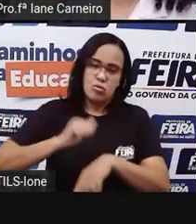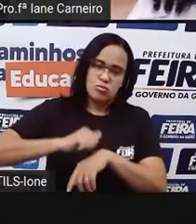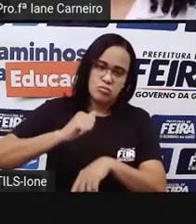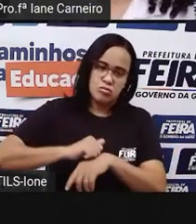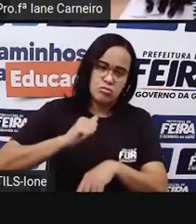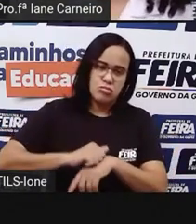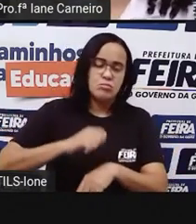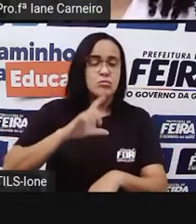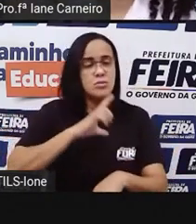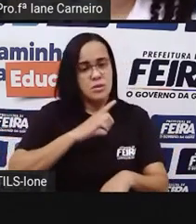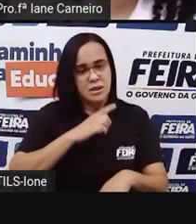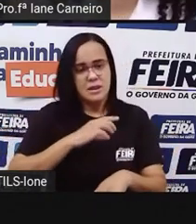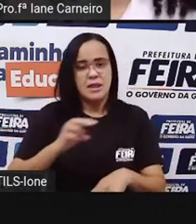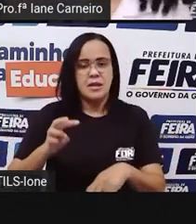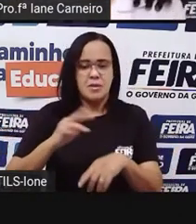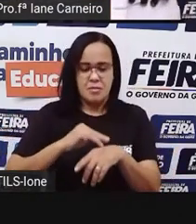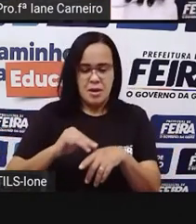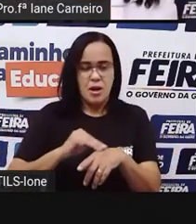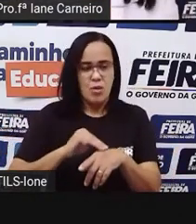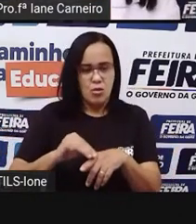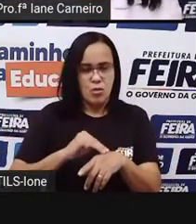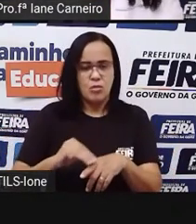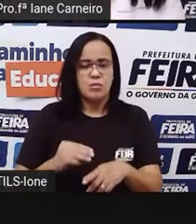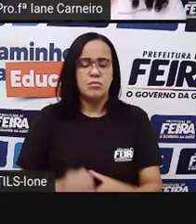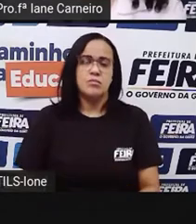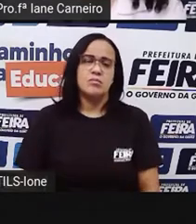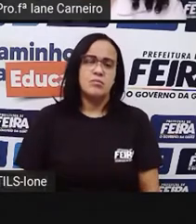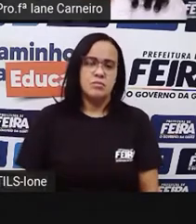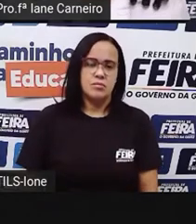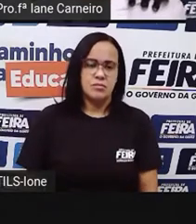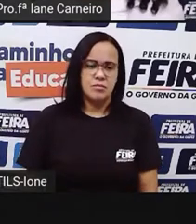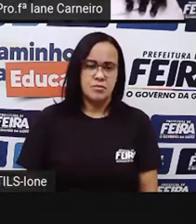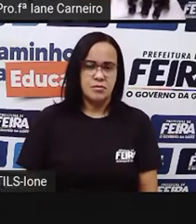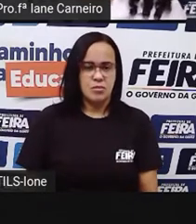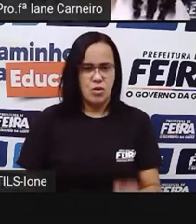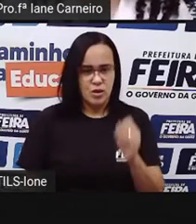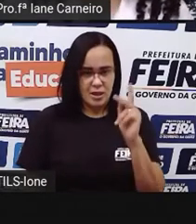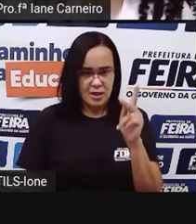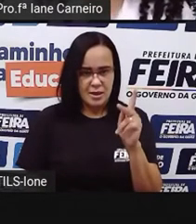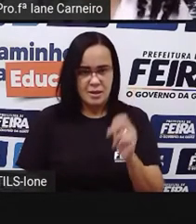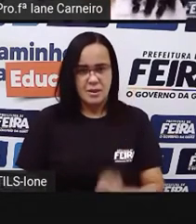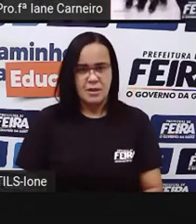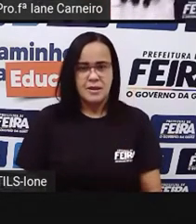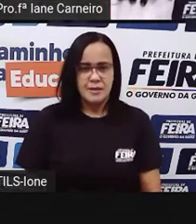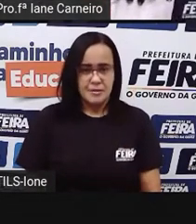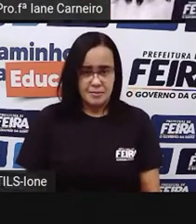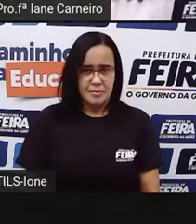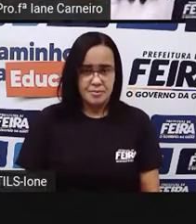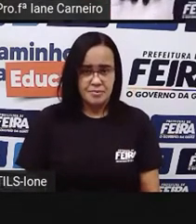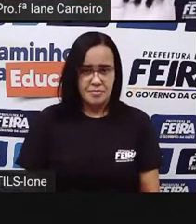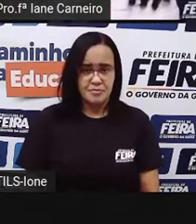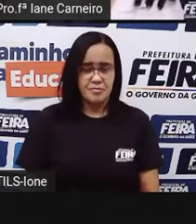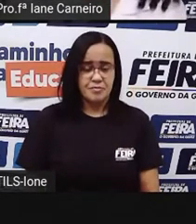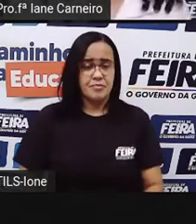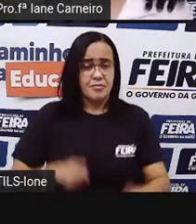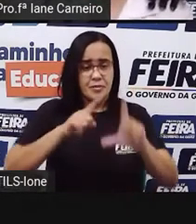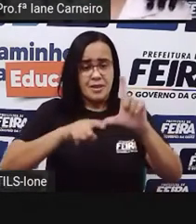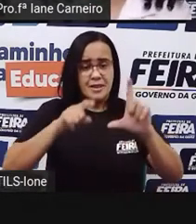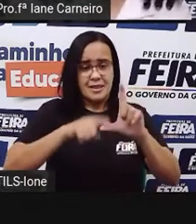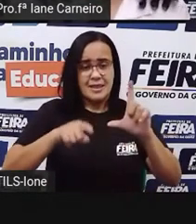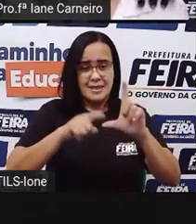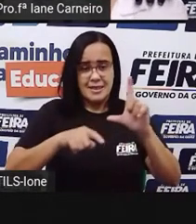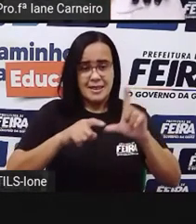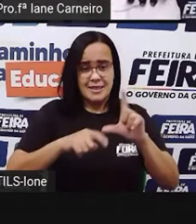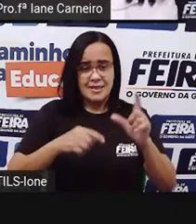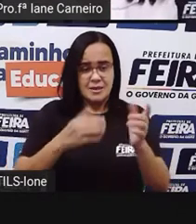grossura do papel maior, certo? E aqui a Pró colocou alguns formatos, Alguns modelos de